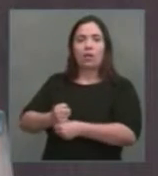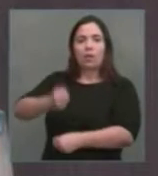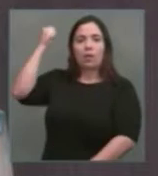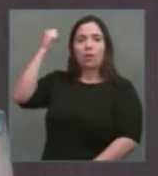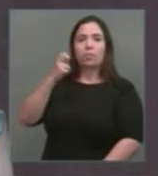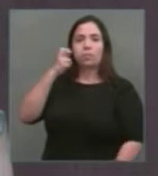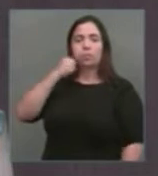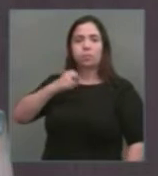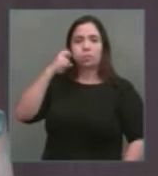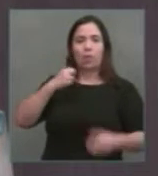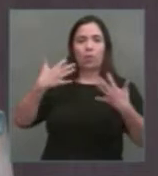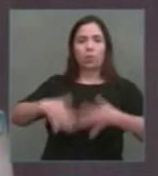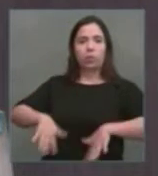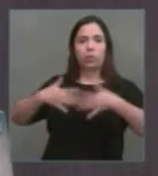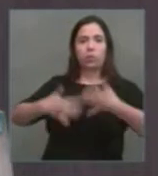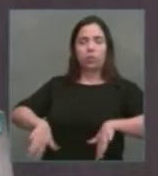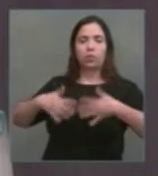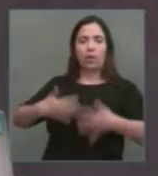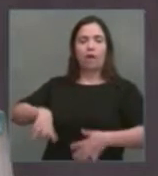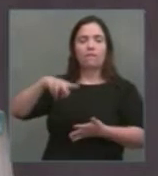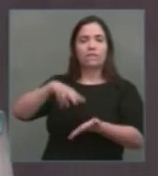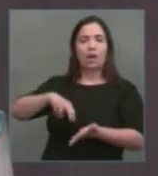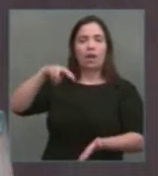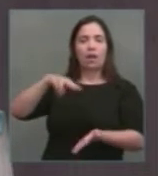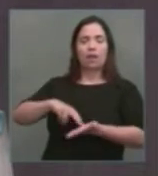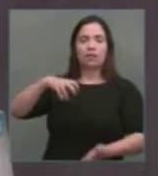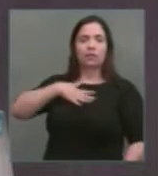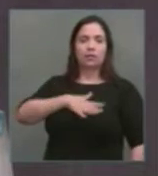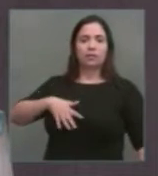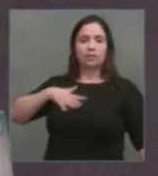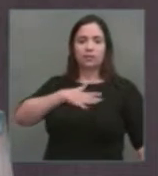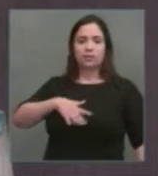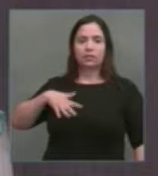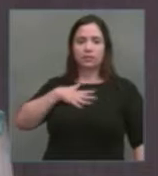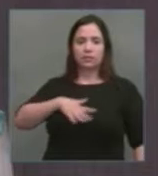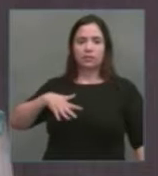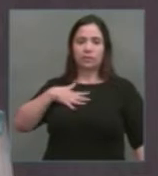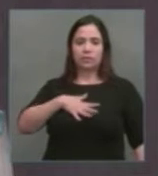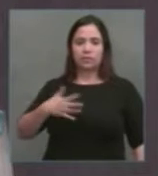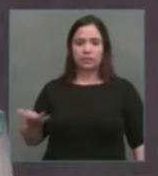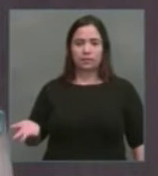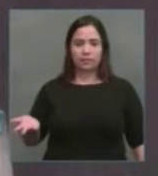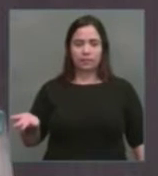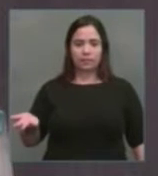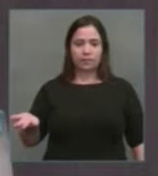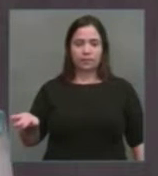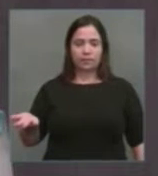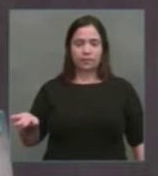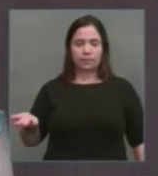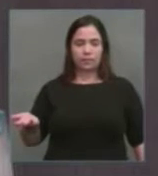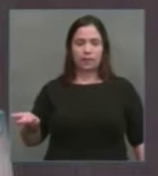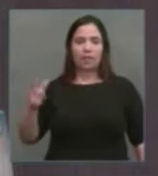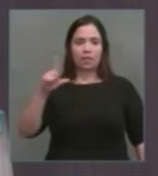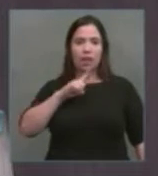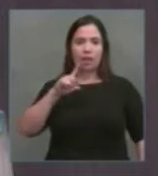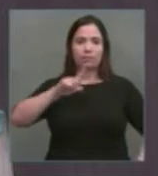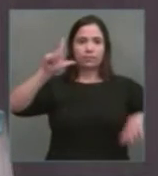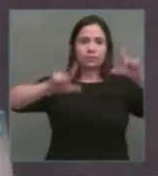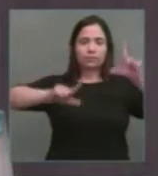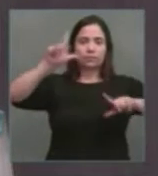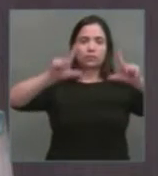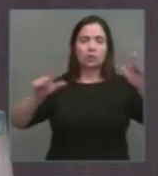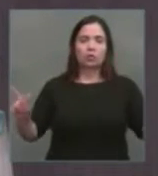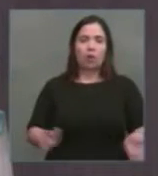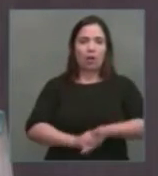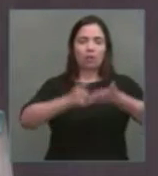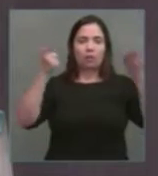eufórico, é o topo da pirâmide que fica, inclusive, acentuando nos telejornais que